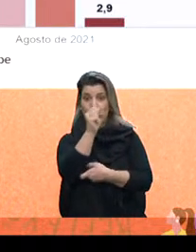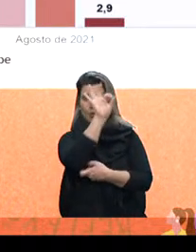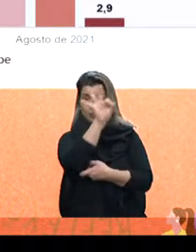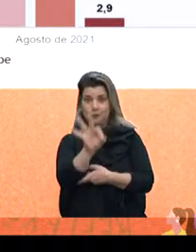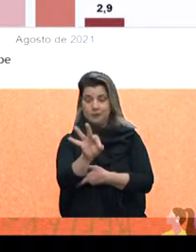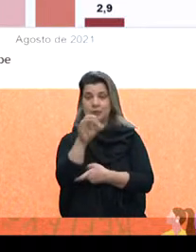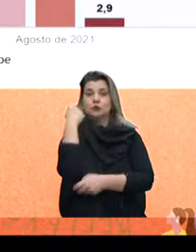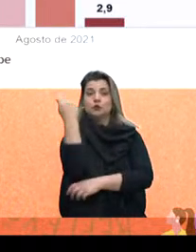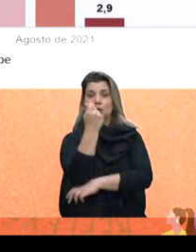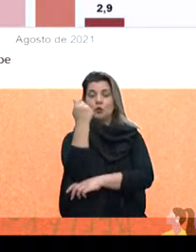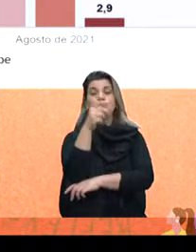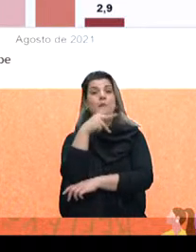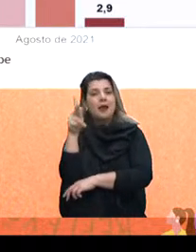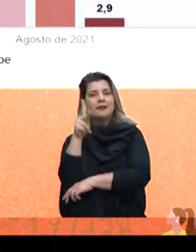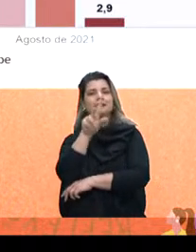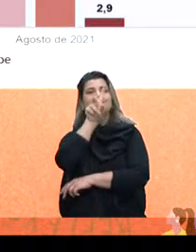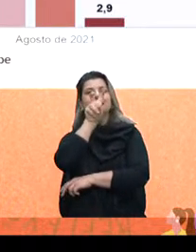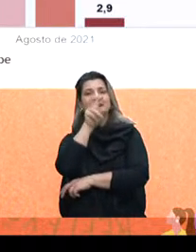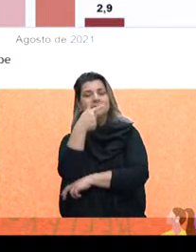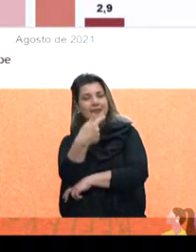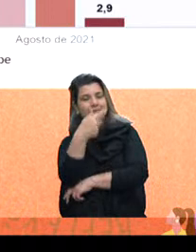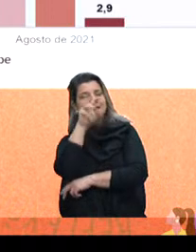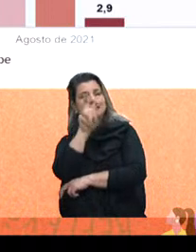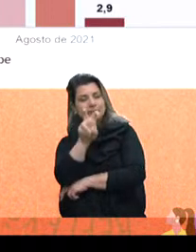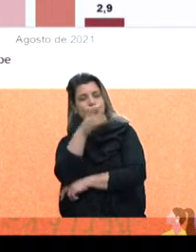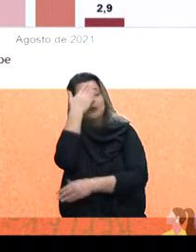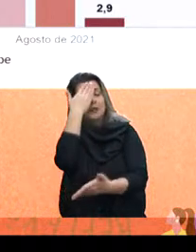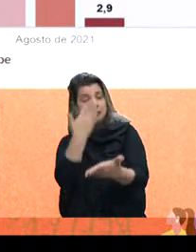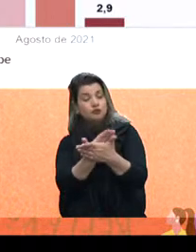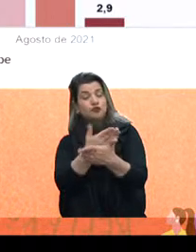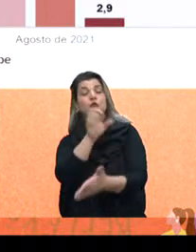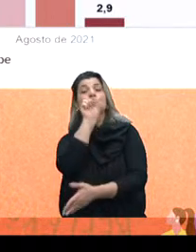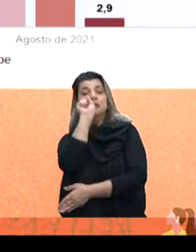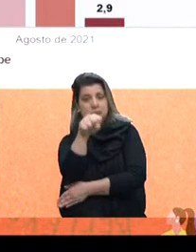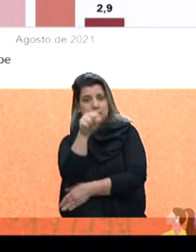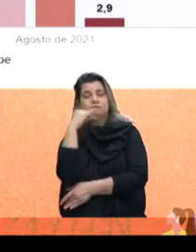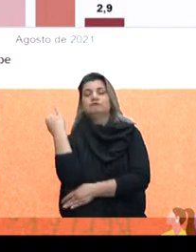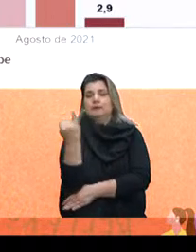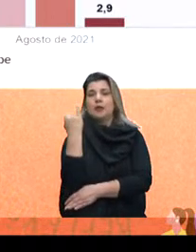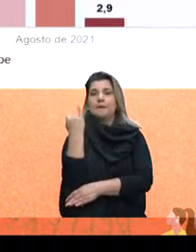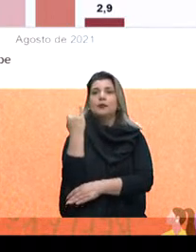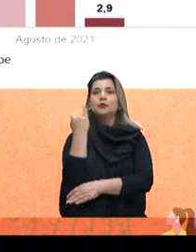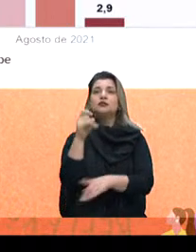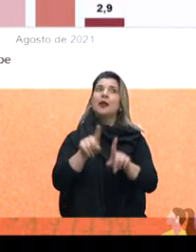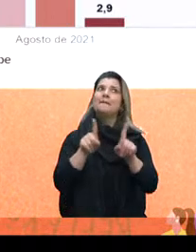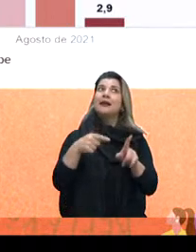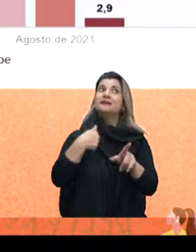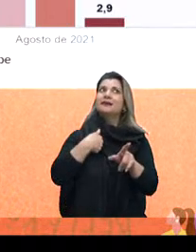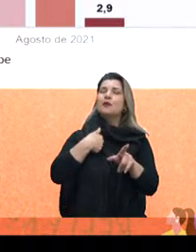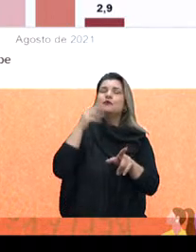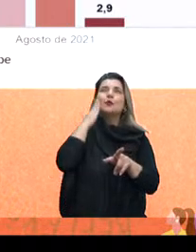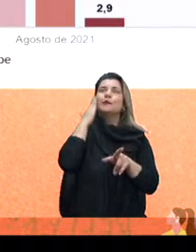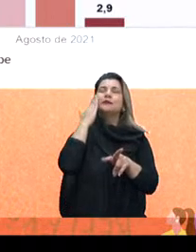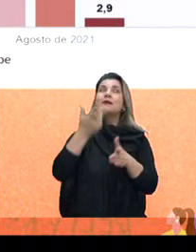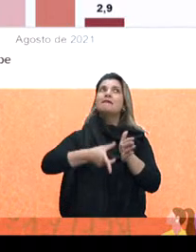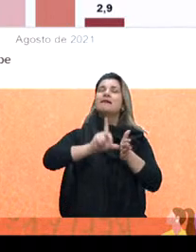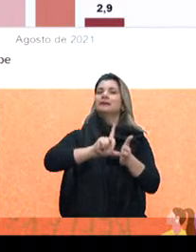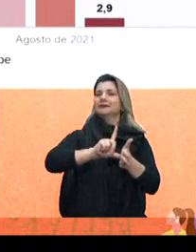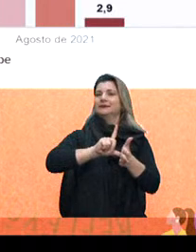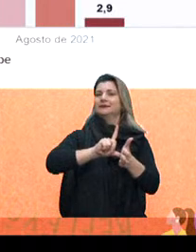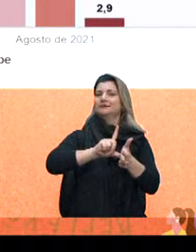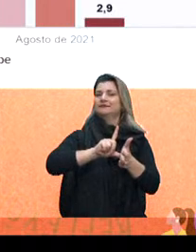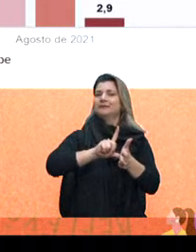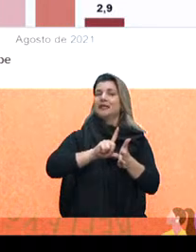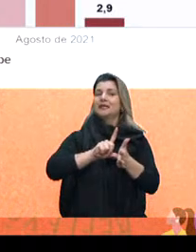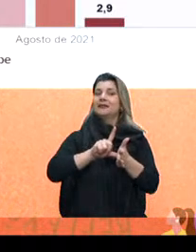para 75% que acreditam que sim, é importante. Só que eu não pensei nisso até agora. Então,